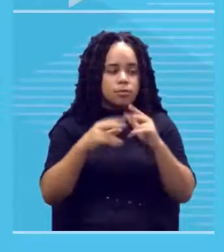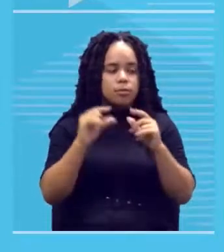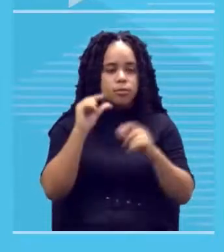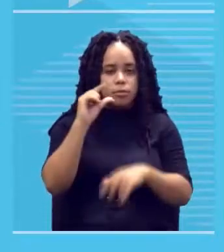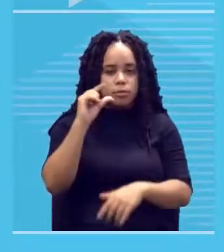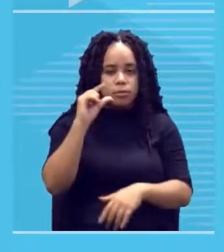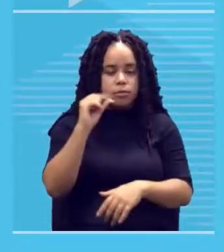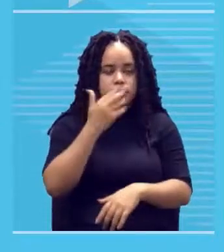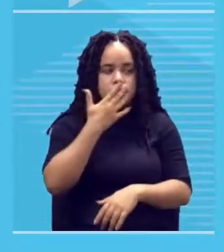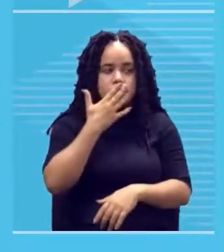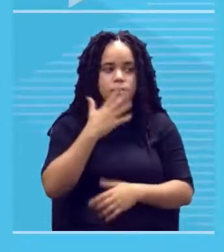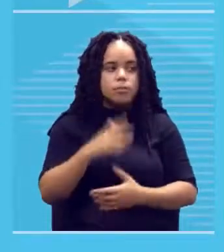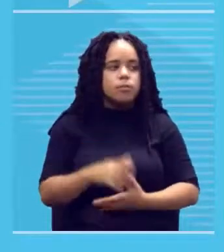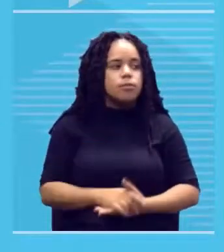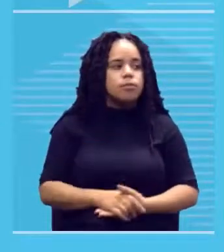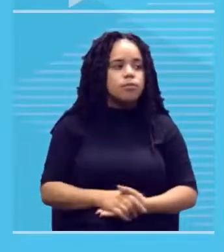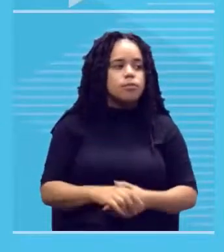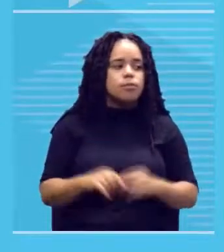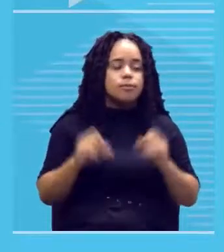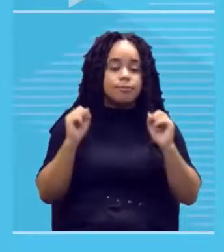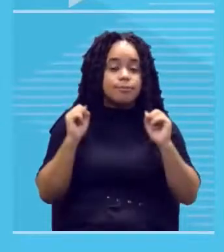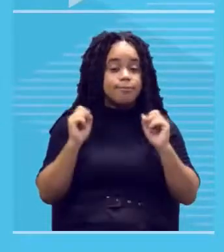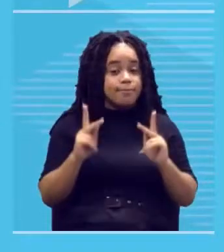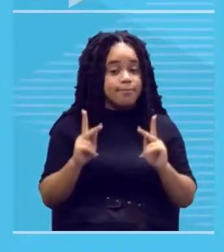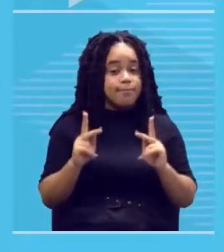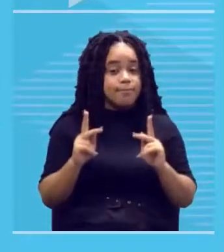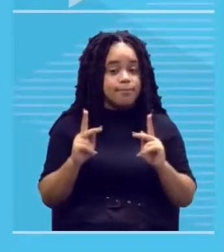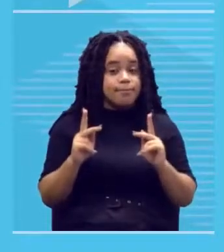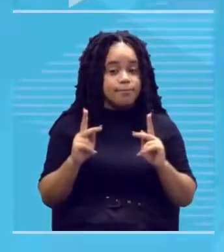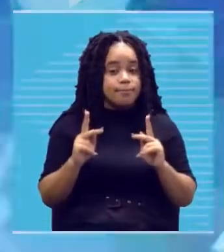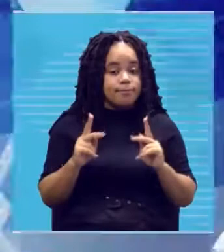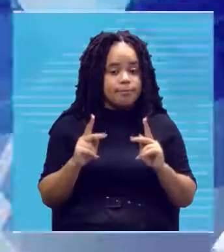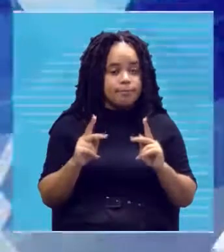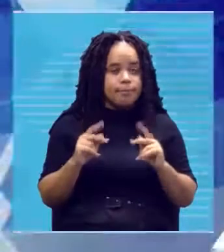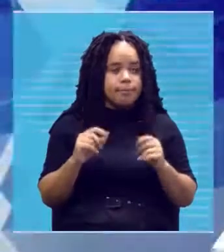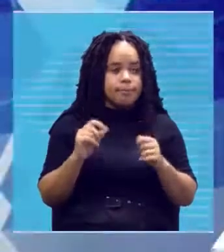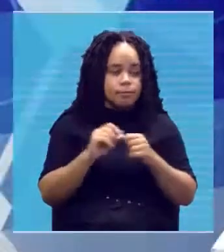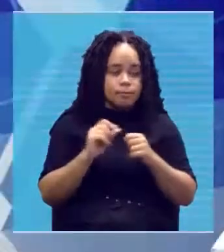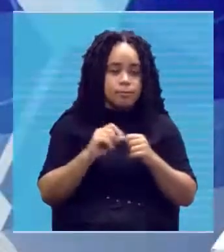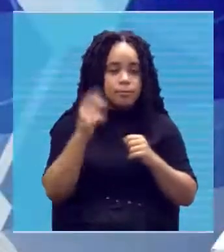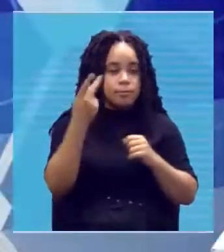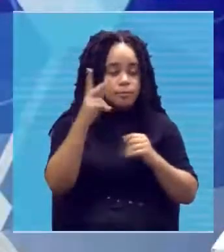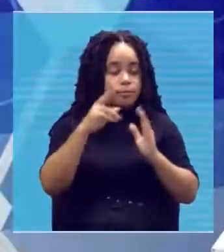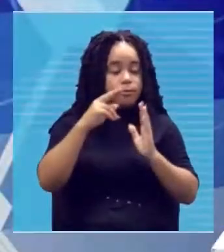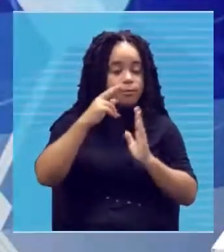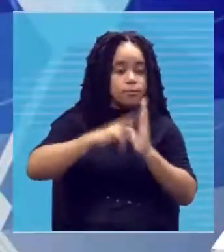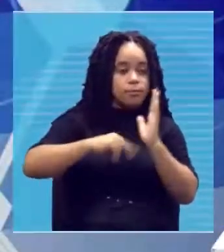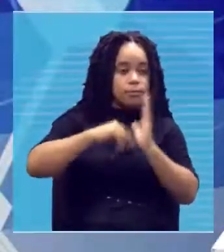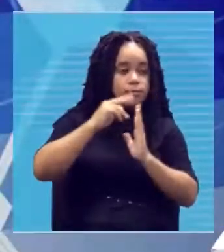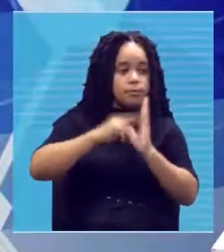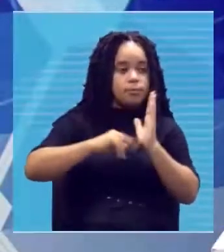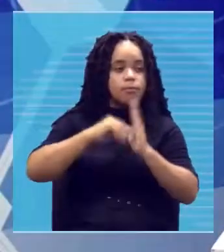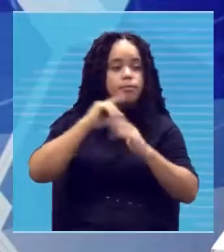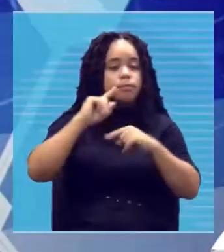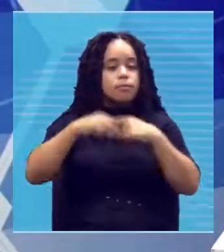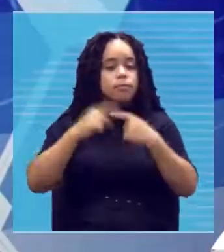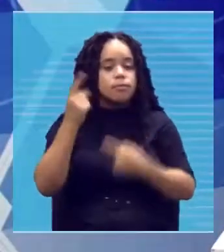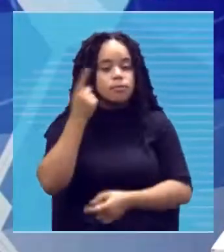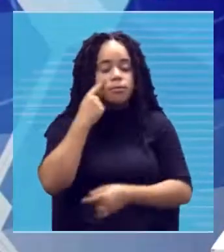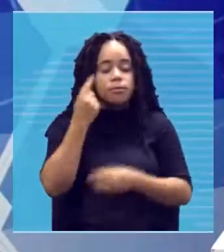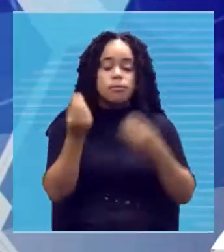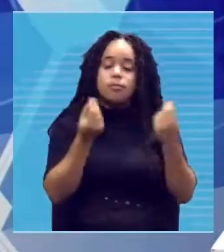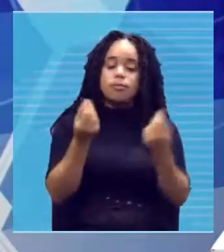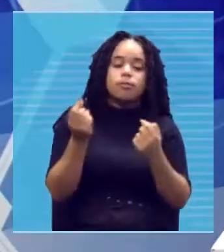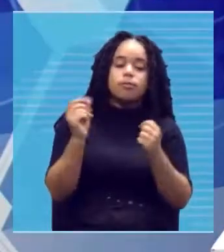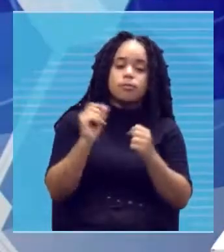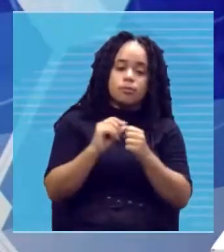potes beleza? bom gente façam aí a sua pintura depois a gente vê como é que a gente faz